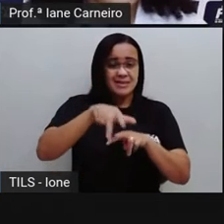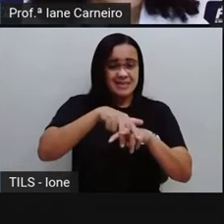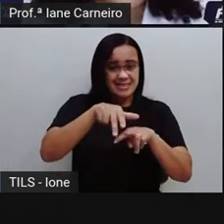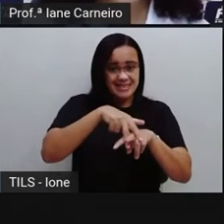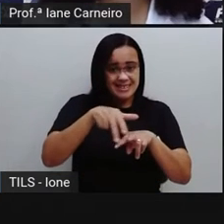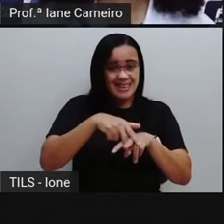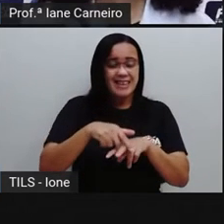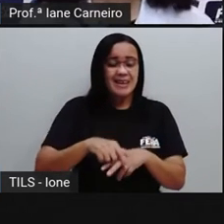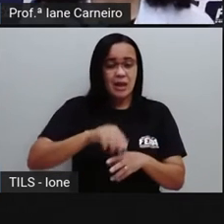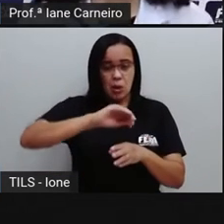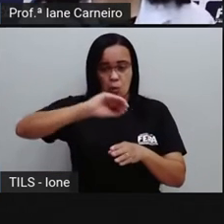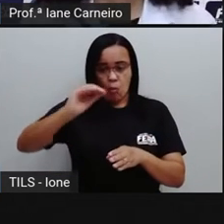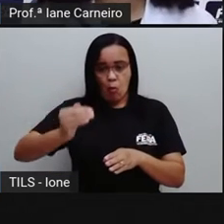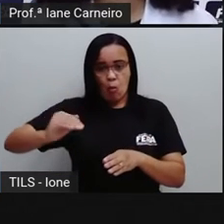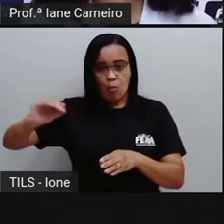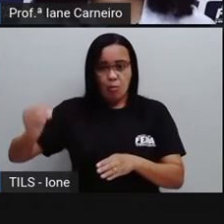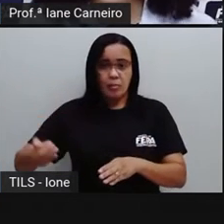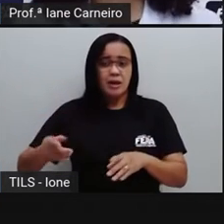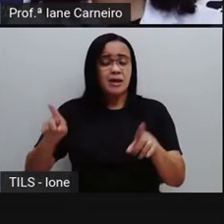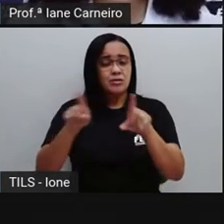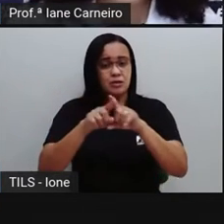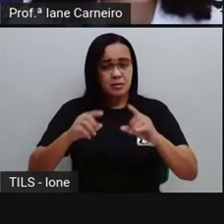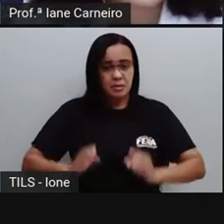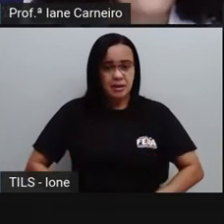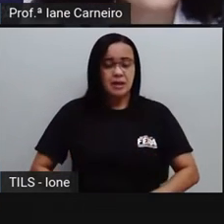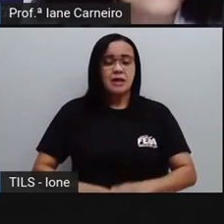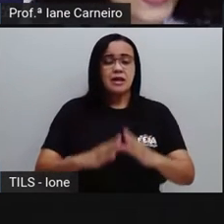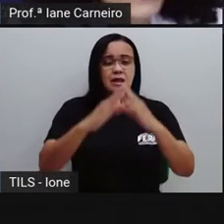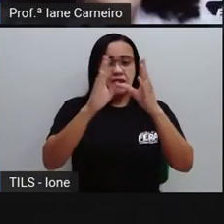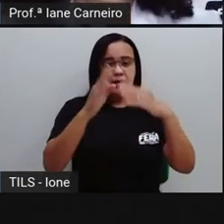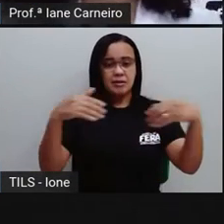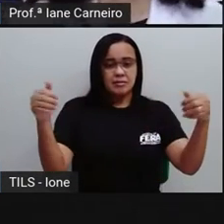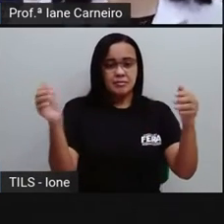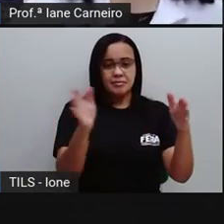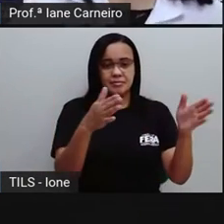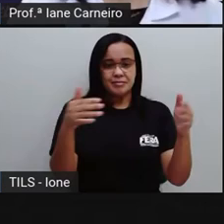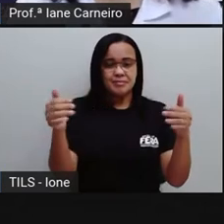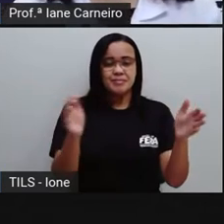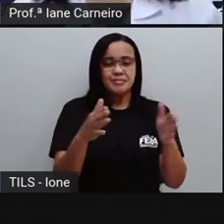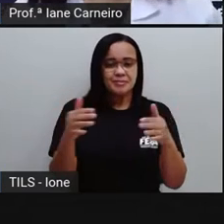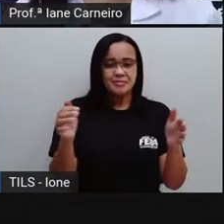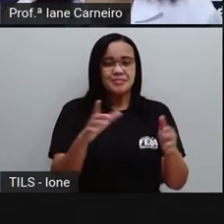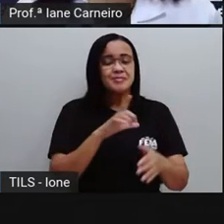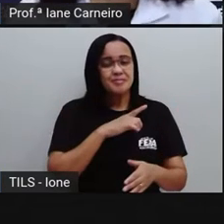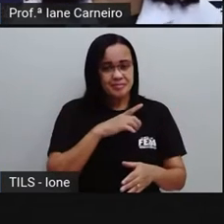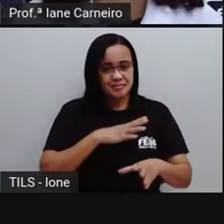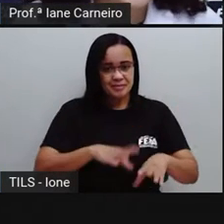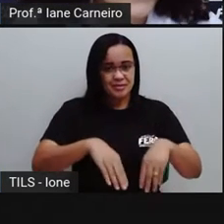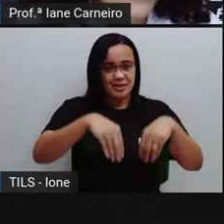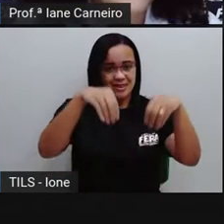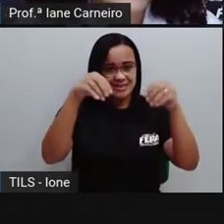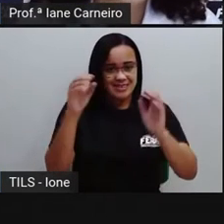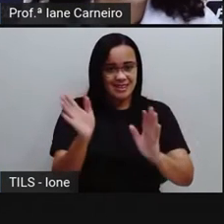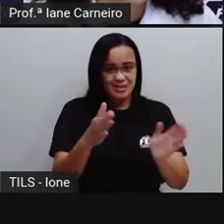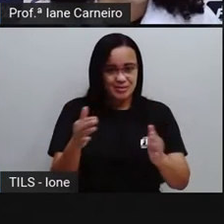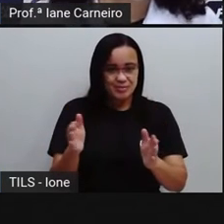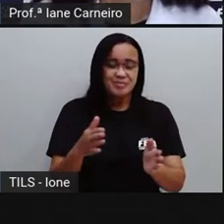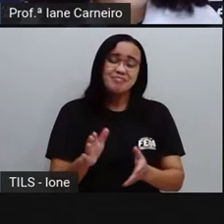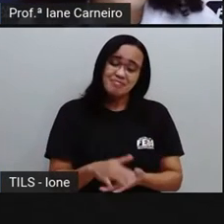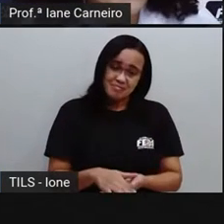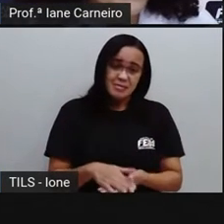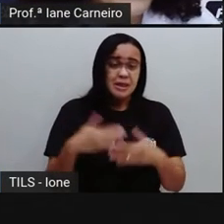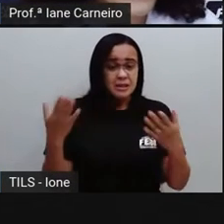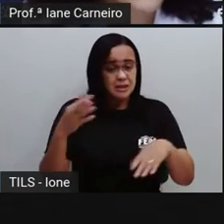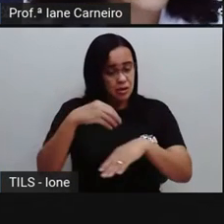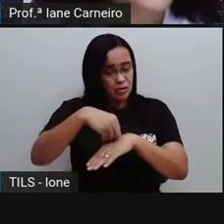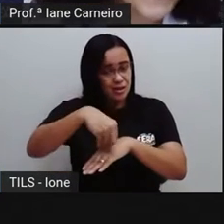de castelo. A PRO vai parar aqui rapidinho para dar uma dica, né, do que a PRO faz na escola com os alunos da PRO. E